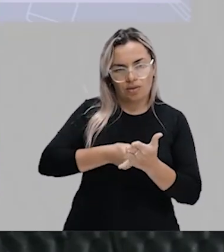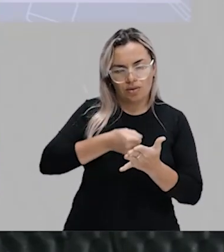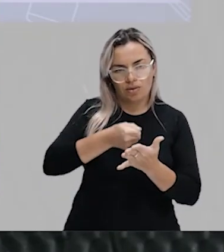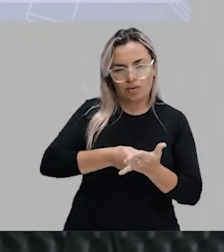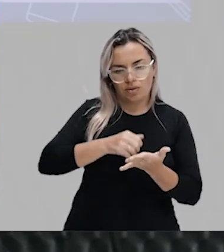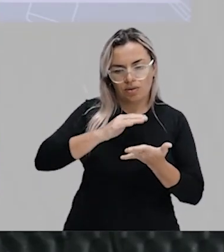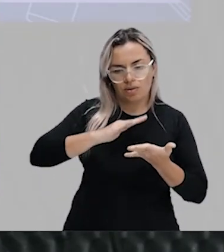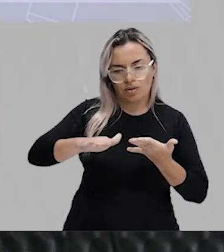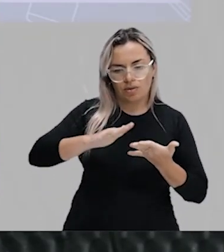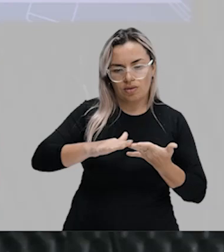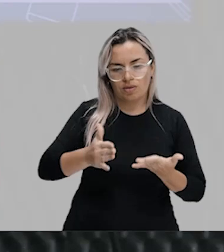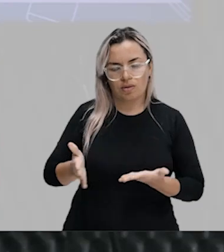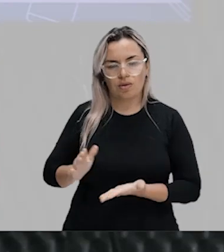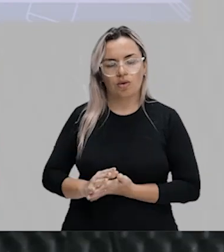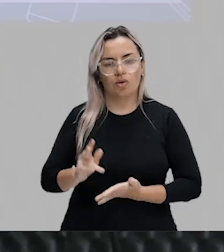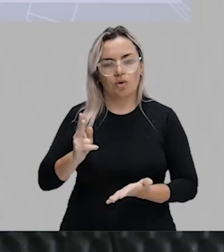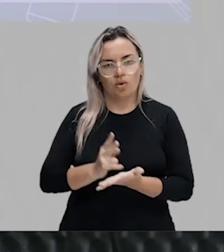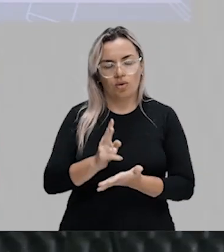despesas.